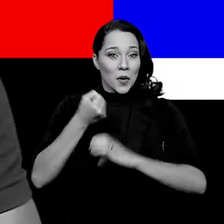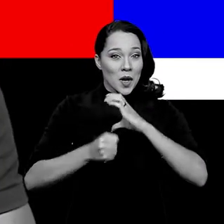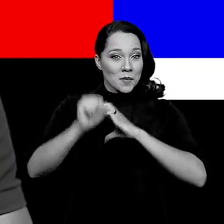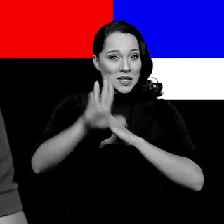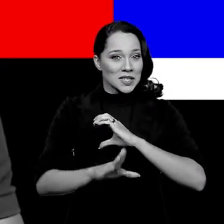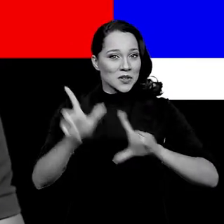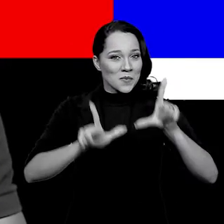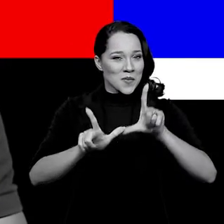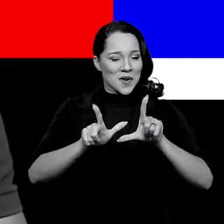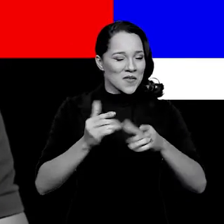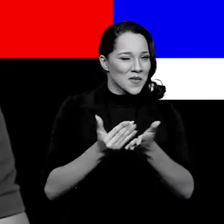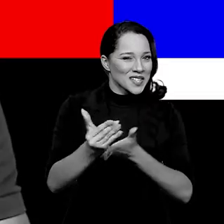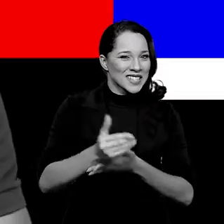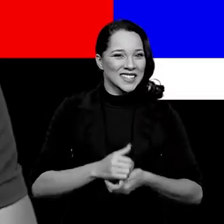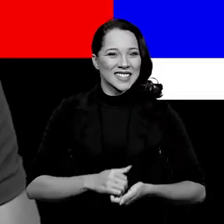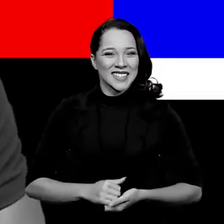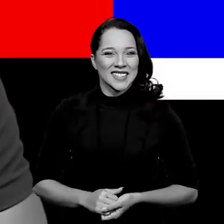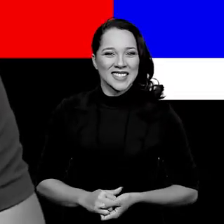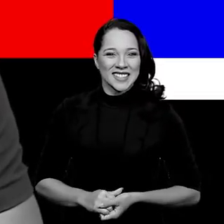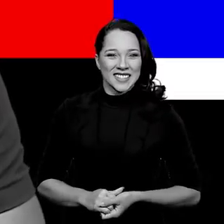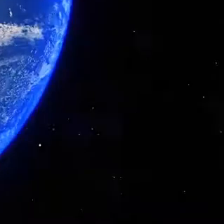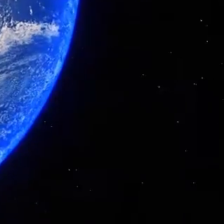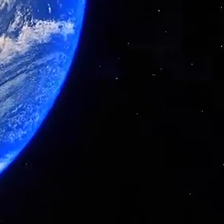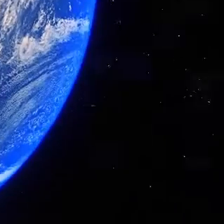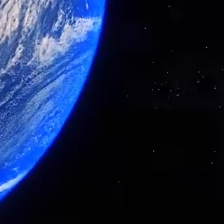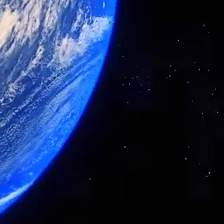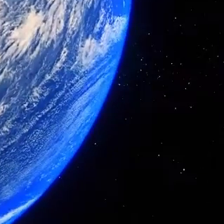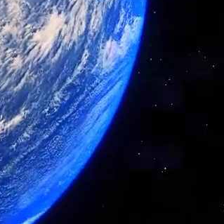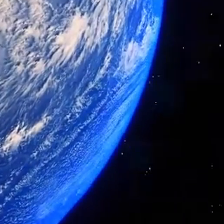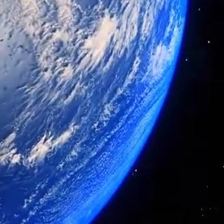mais. EBC em Tóquio, 3, 2, 1, valendo!